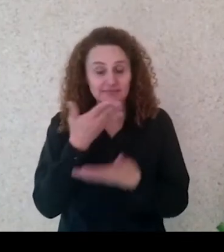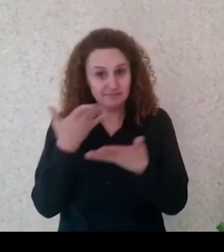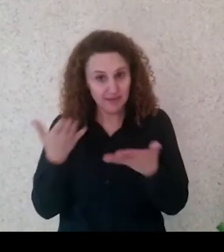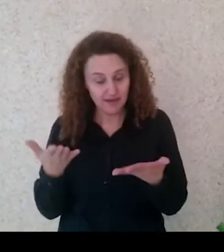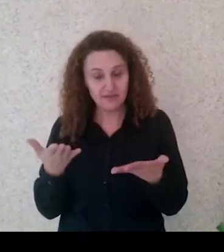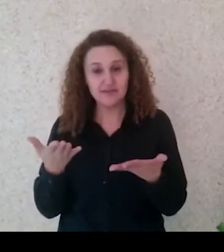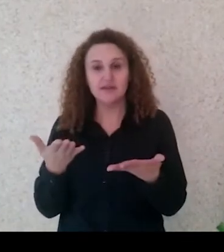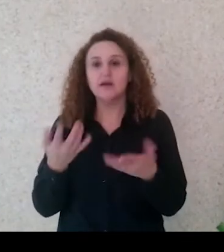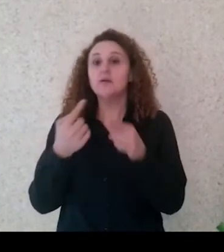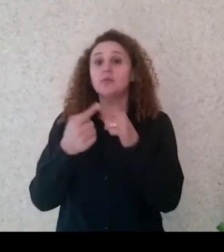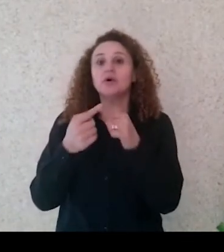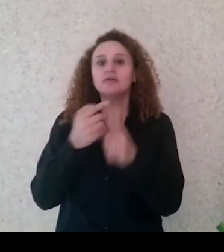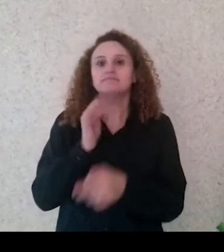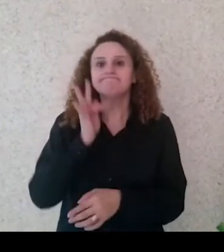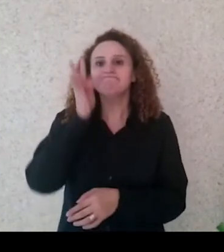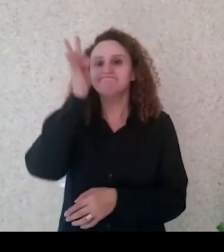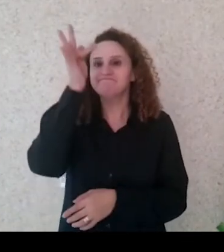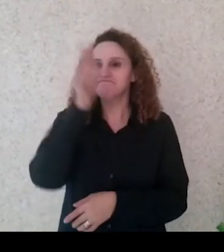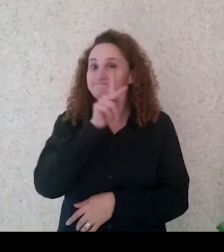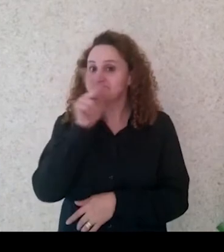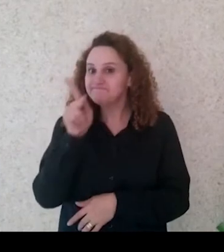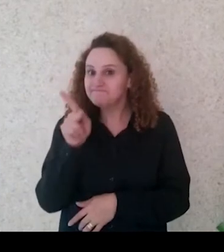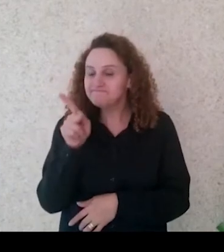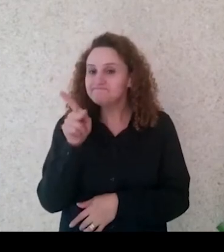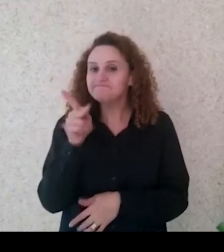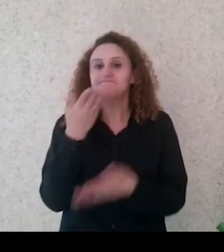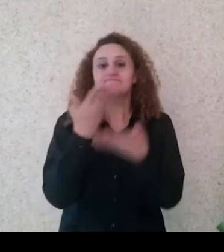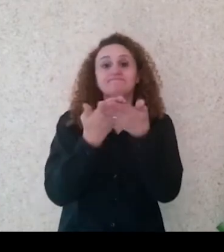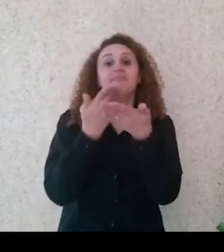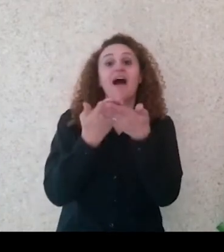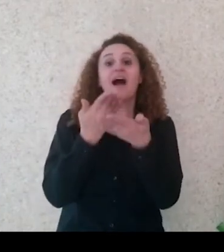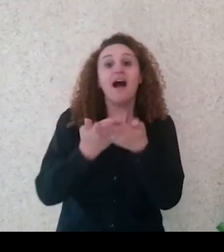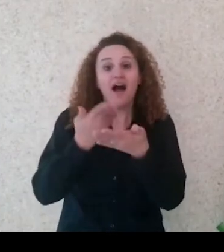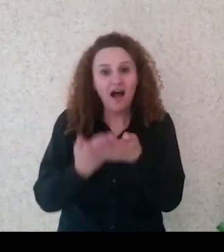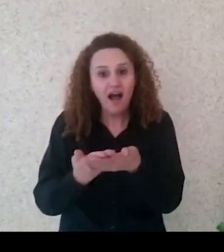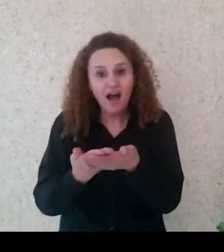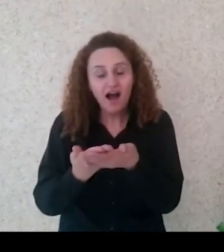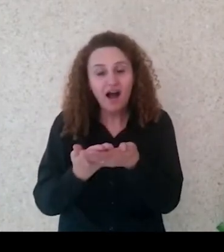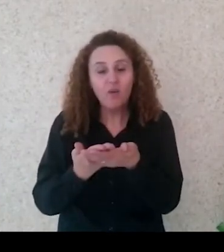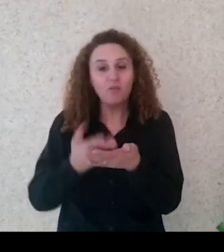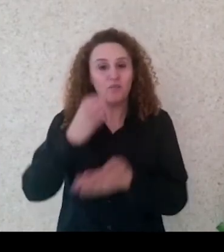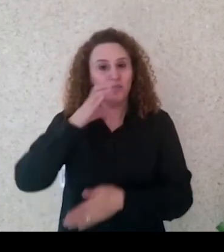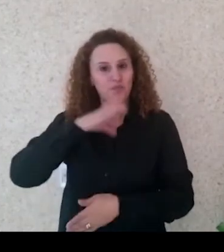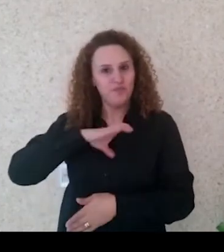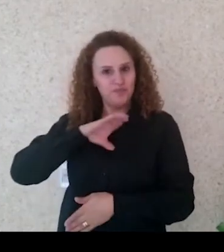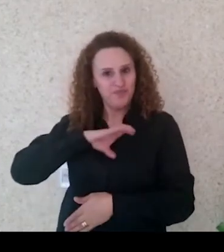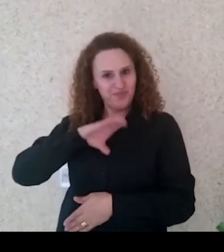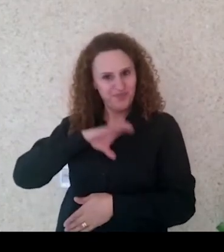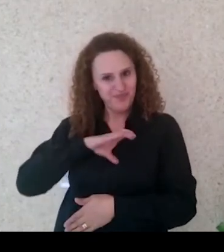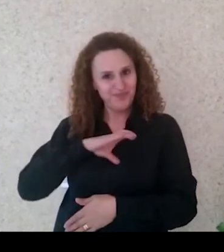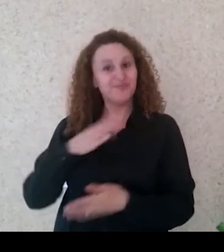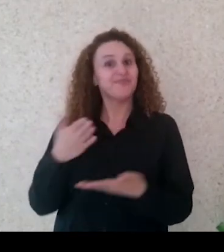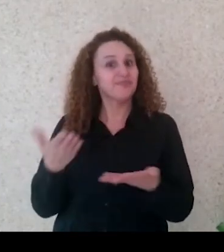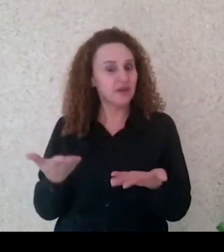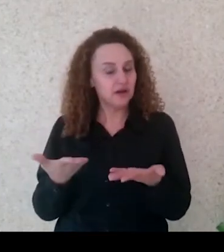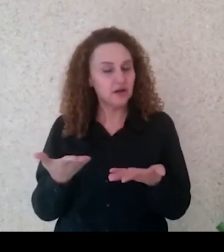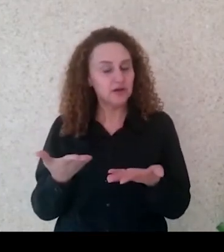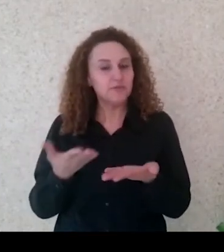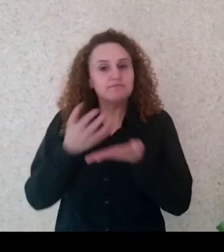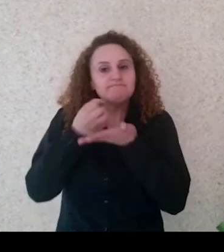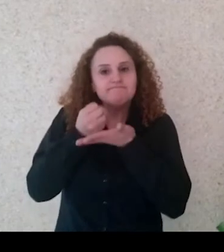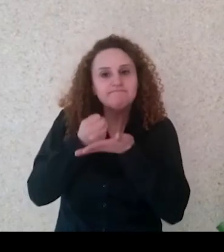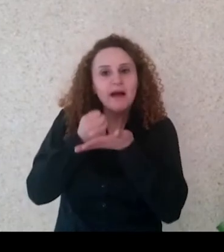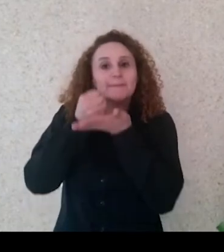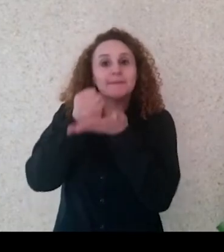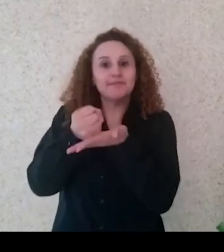vocês vão dar aula de Língua Portuguesa. Então, nós vamos dar subsídios para vocês entenderem o que é um